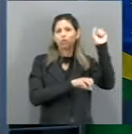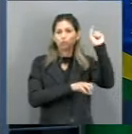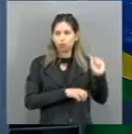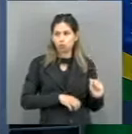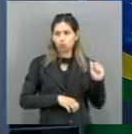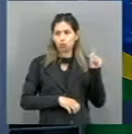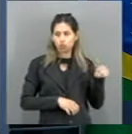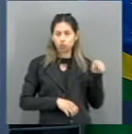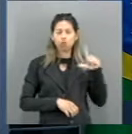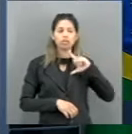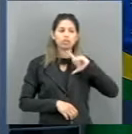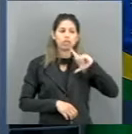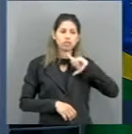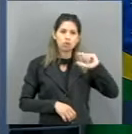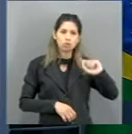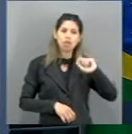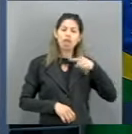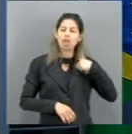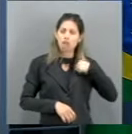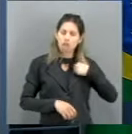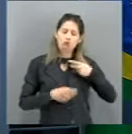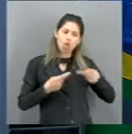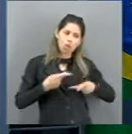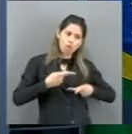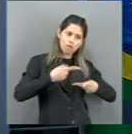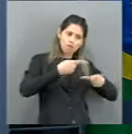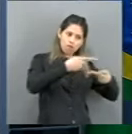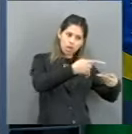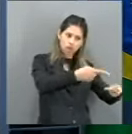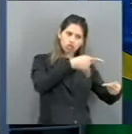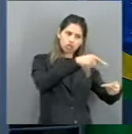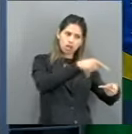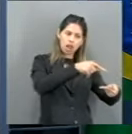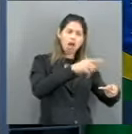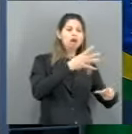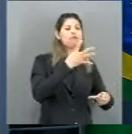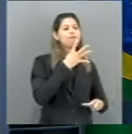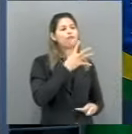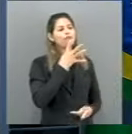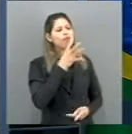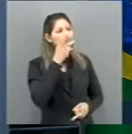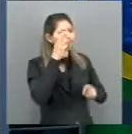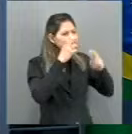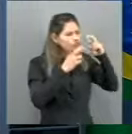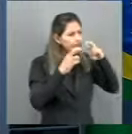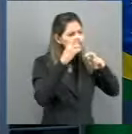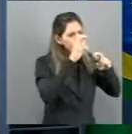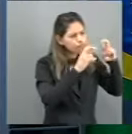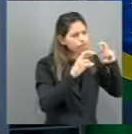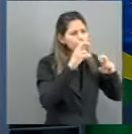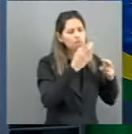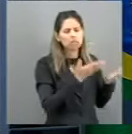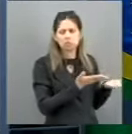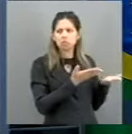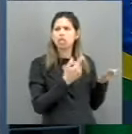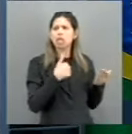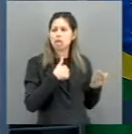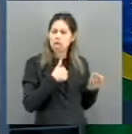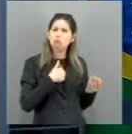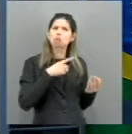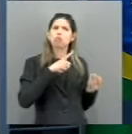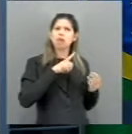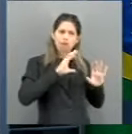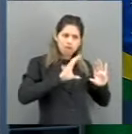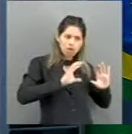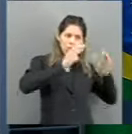E aí é sobre esse tema que eu vou falar, senhor presidente. Houve um grande evento lá em Caxias do Sul, que é a